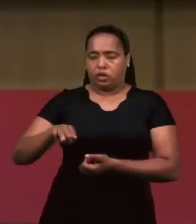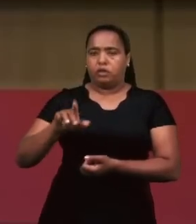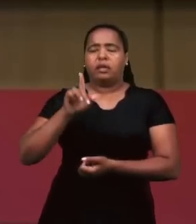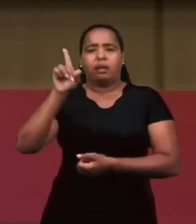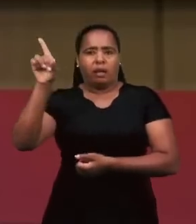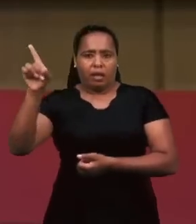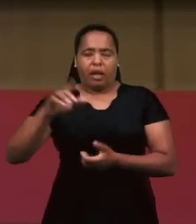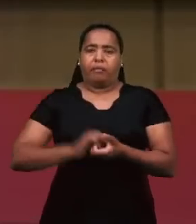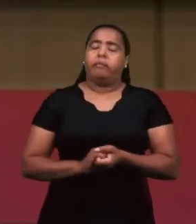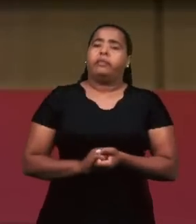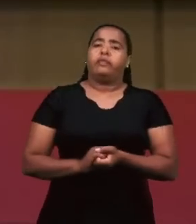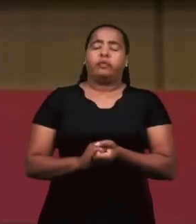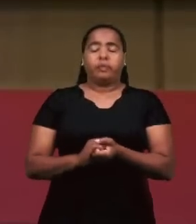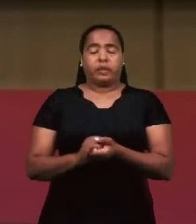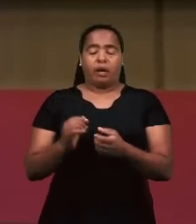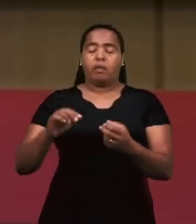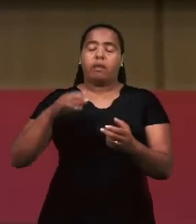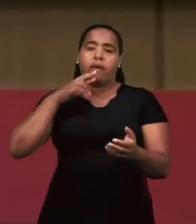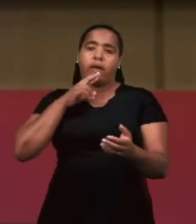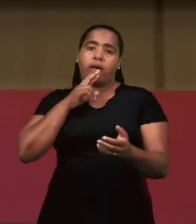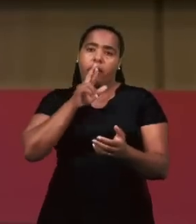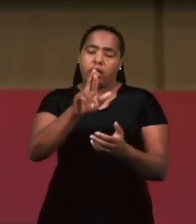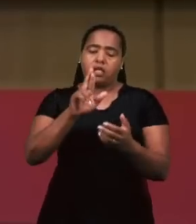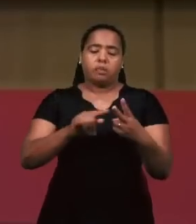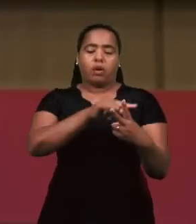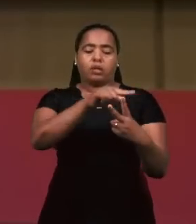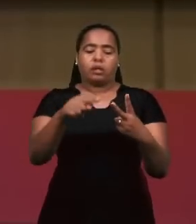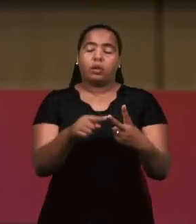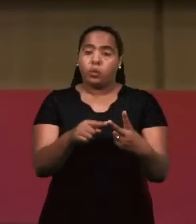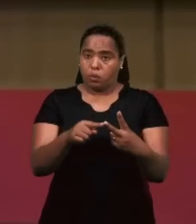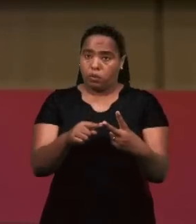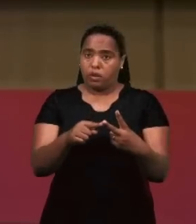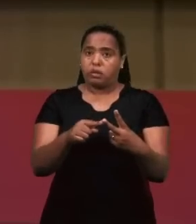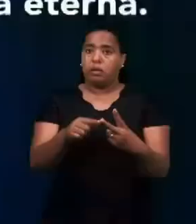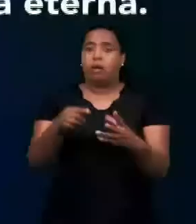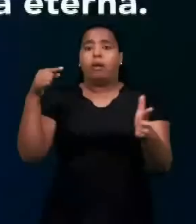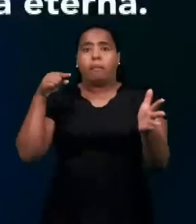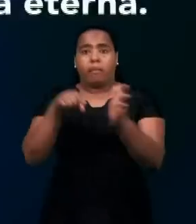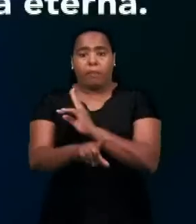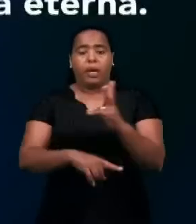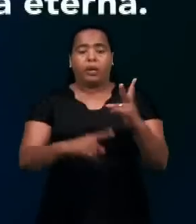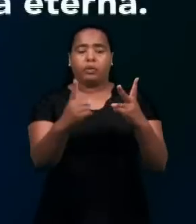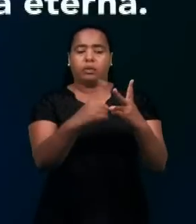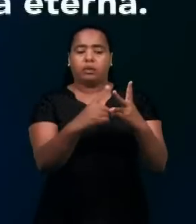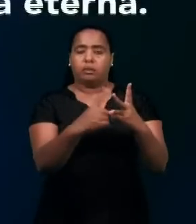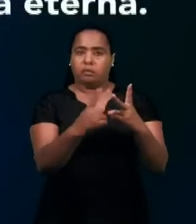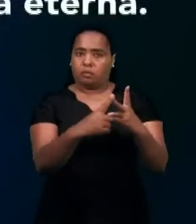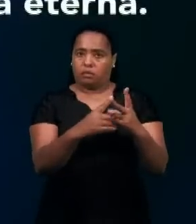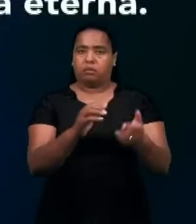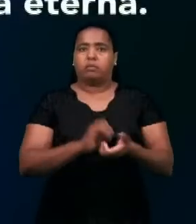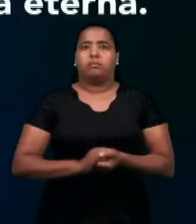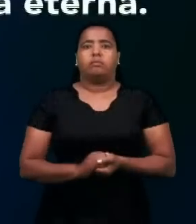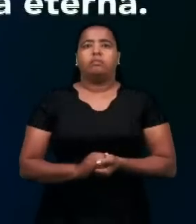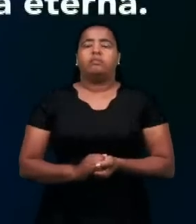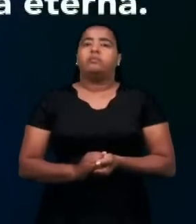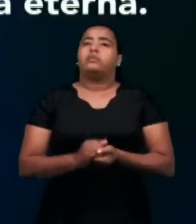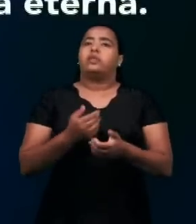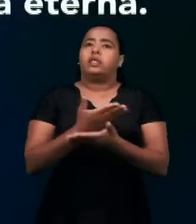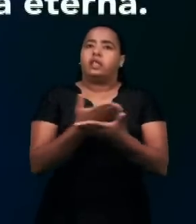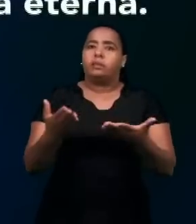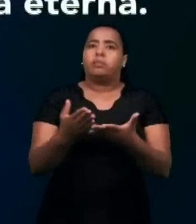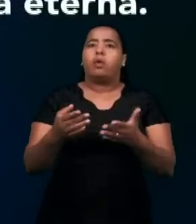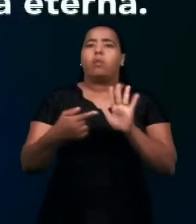Teremos então essas duas respostas para a nossa segunda pergunta. irmãs, citando um texto do Novo